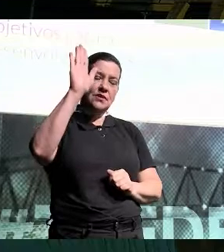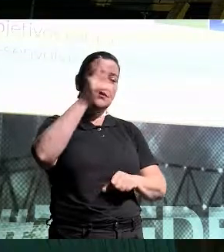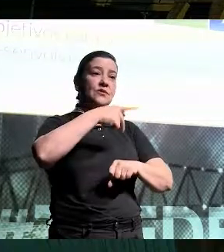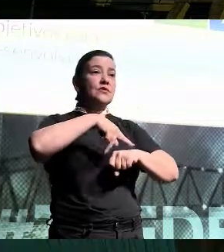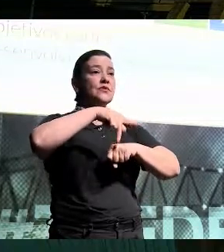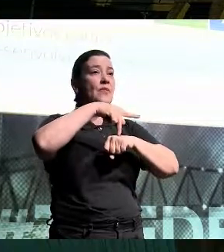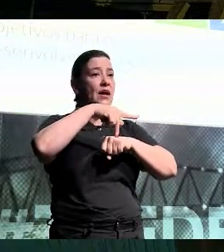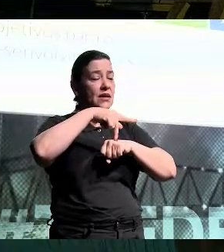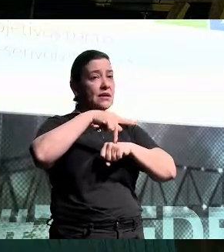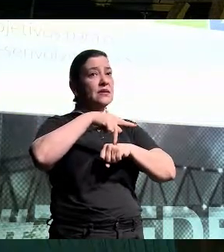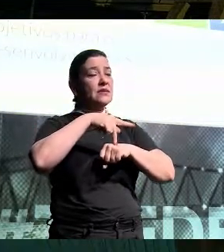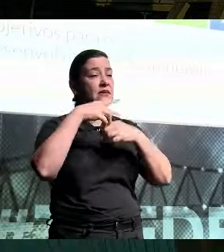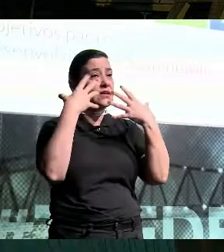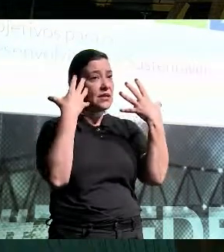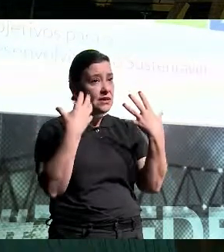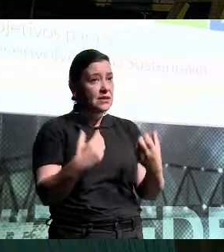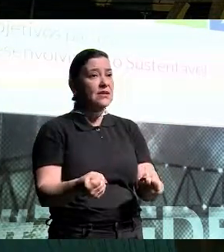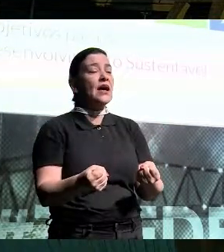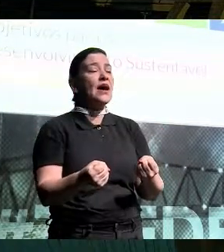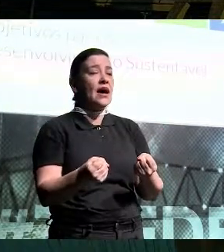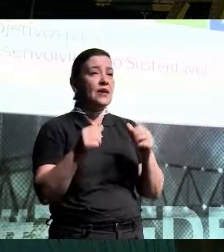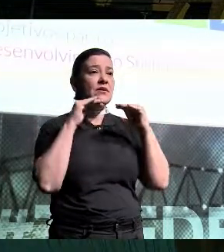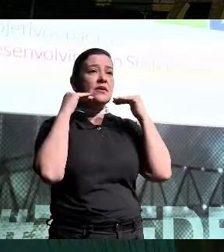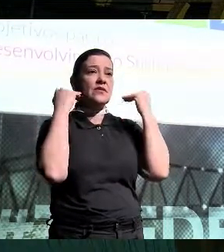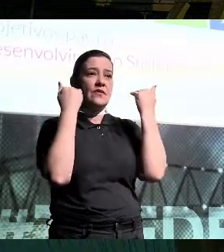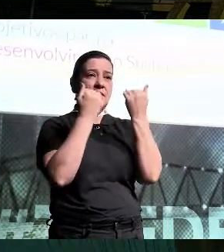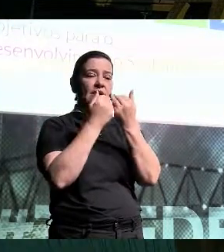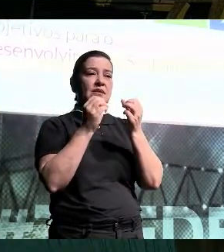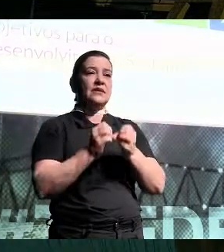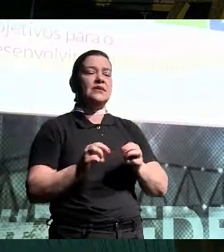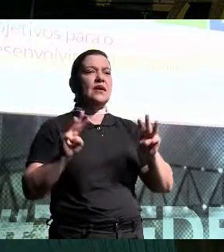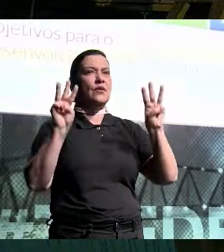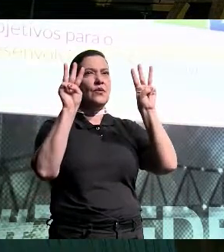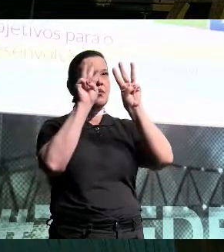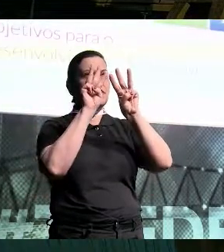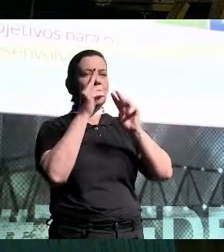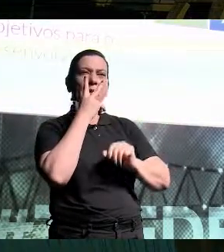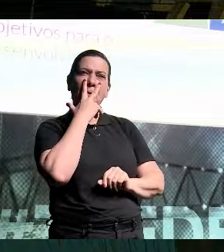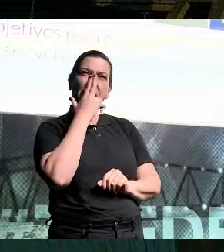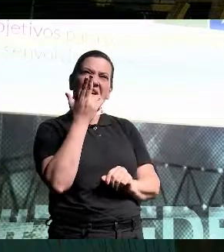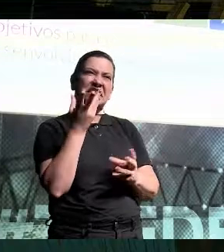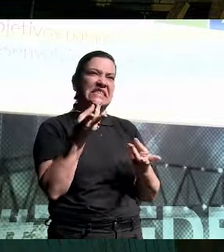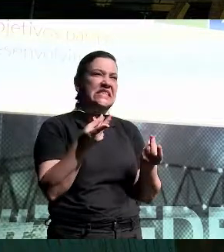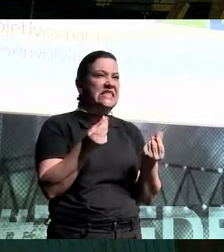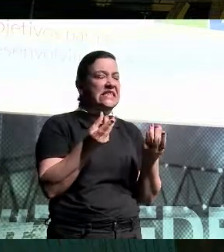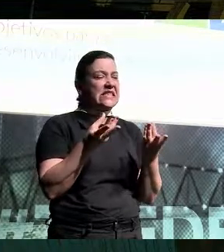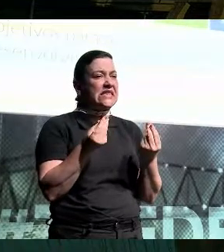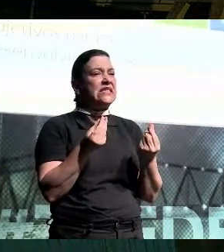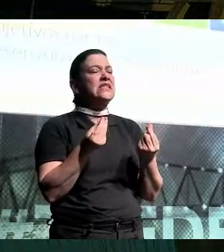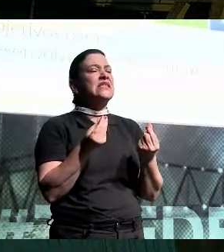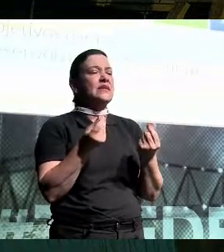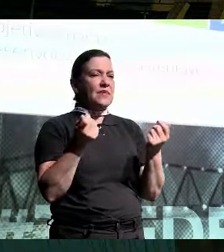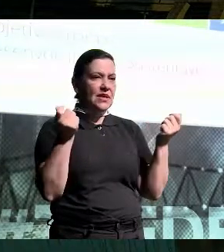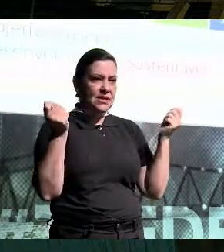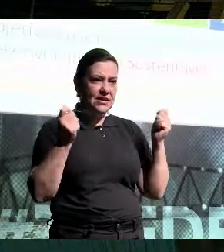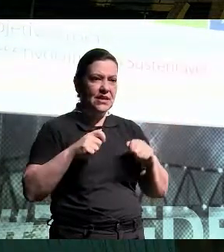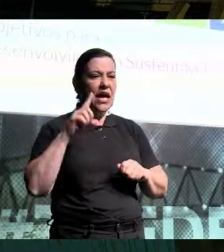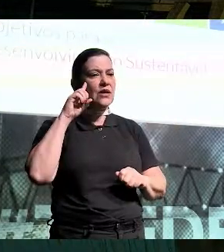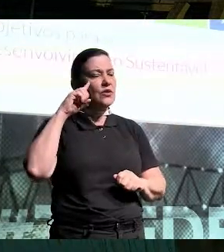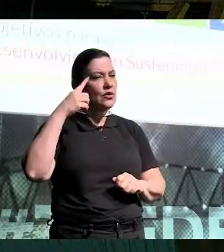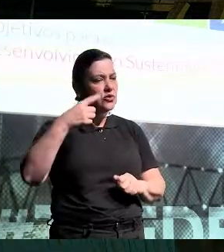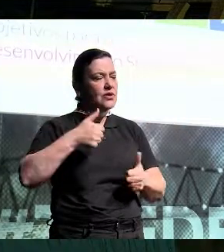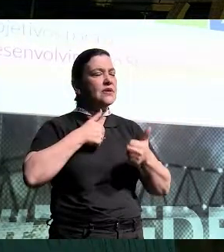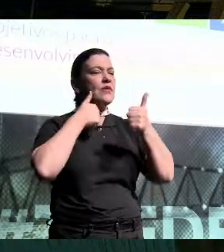assumiram nessas conferências da ONU. Parece um pouco abstrato, mas eu garanto, isso chega no nosso dia a dia.